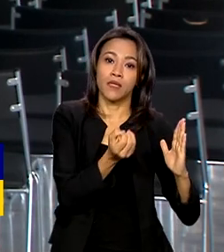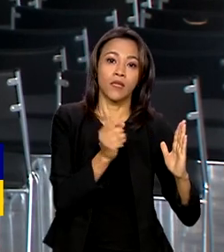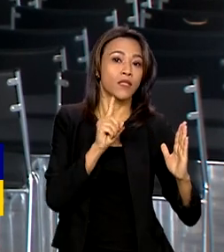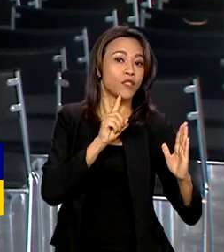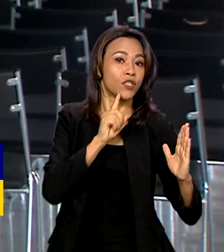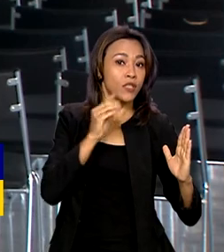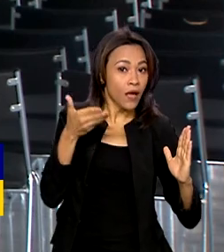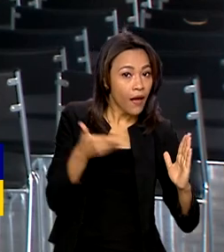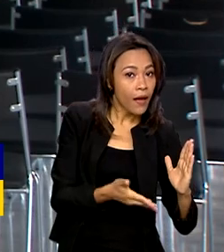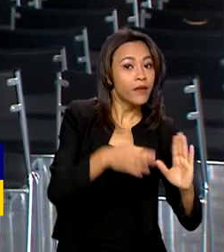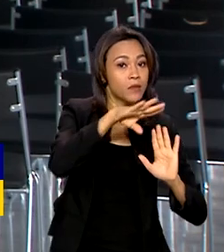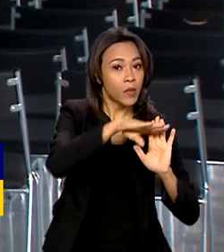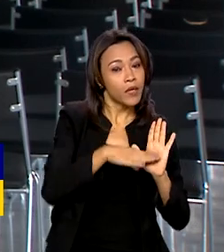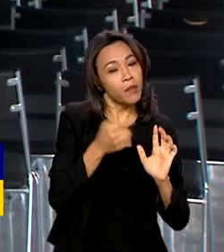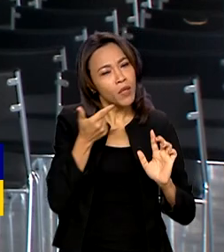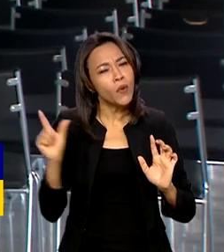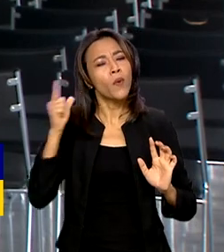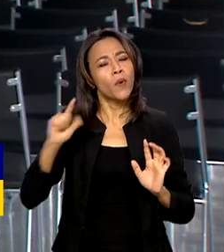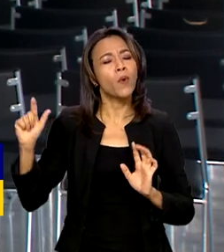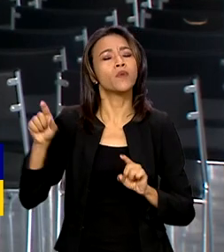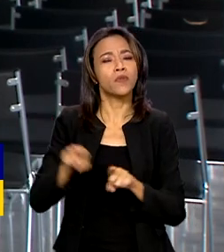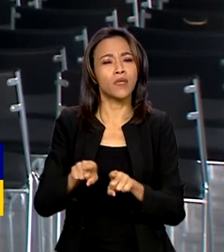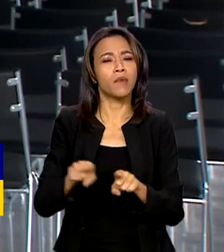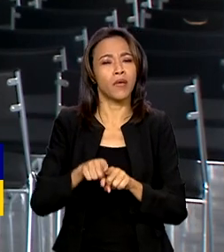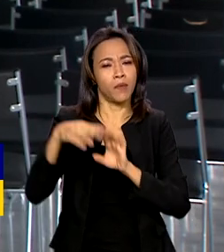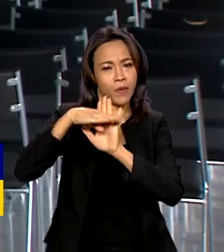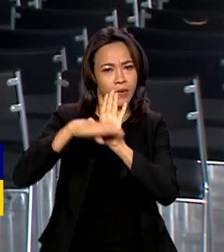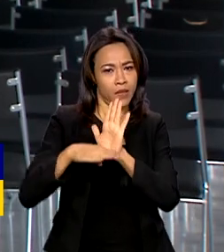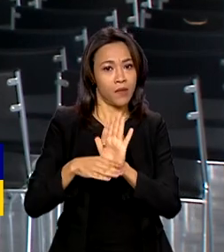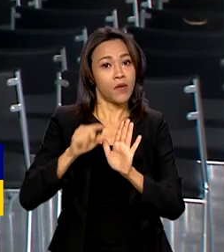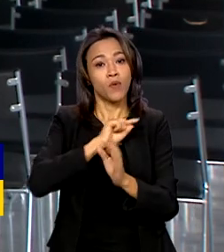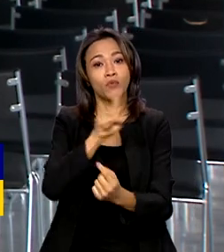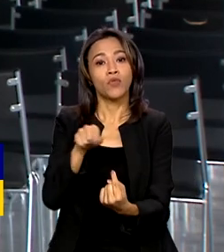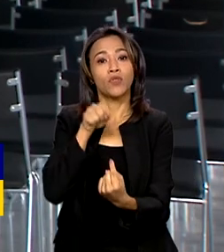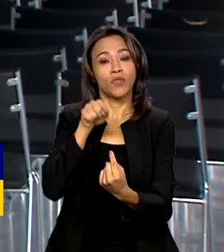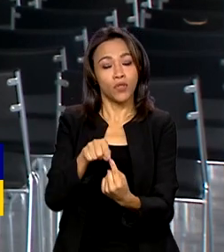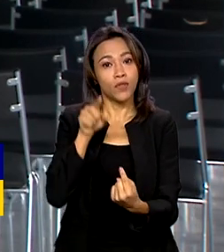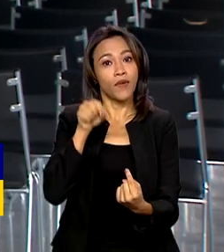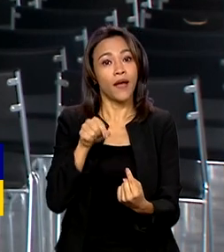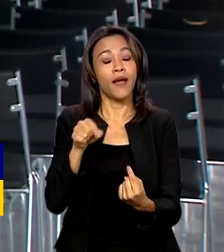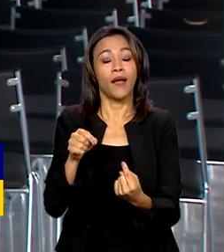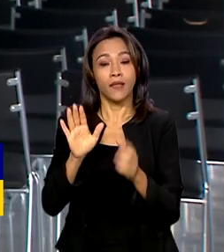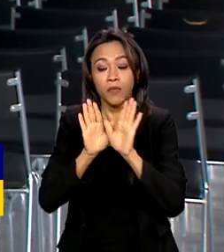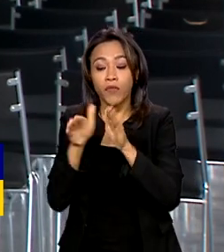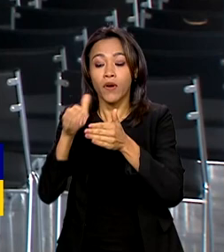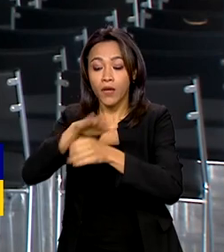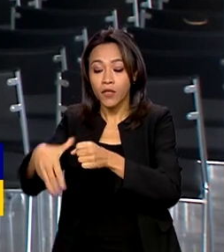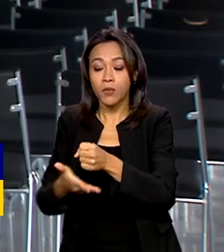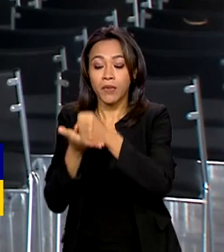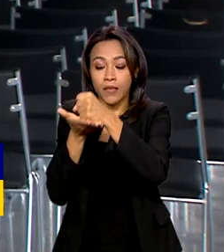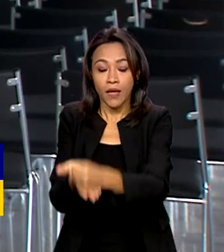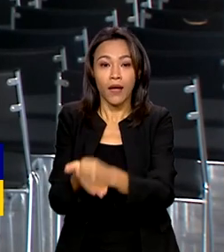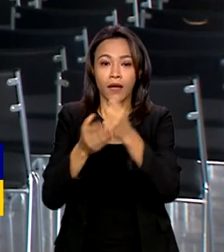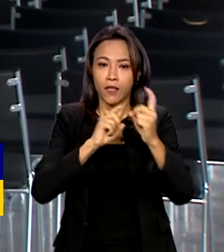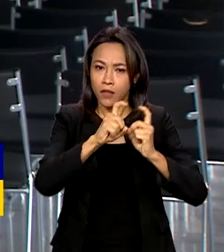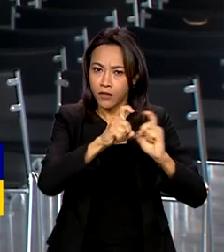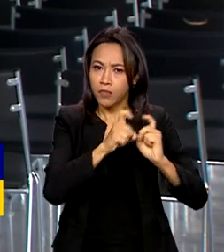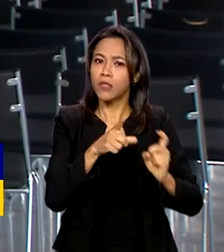outras iniciativas do governo federal buscam cumprir metas de sustentabilidade, governança e de